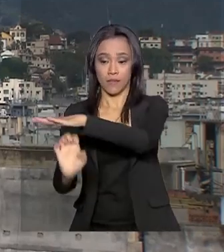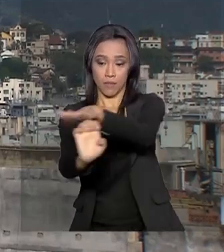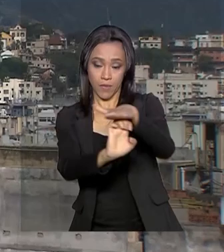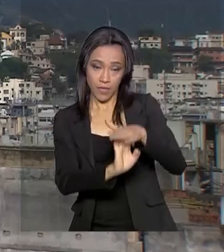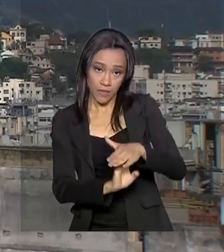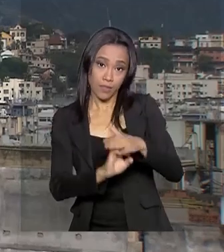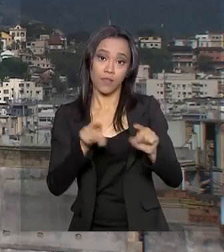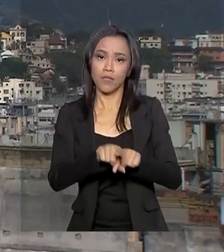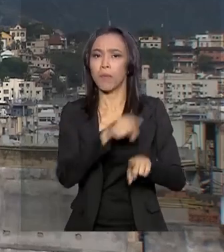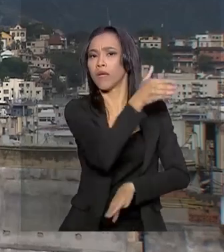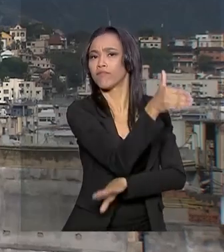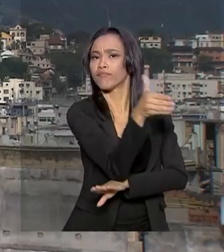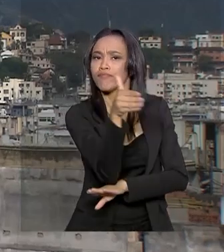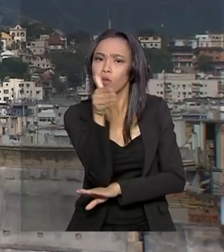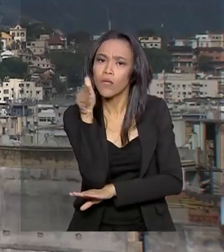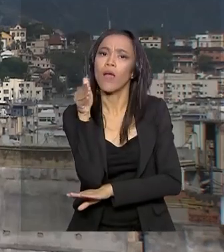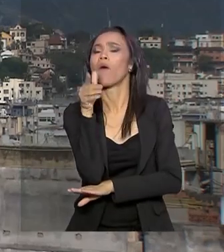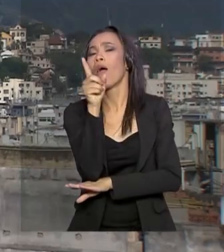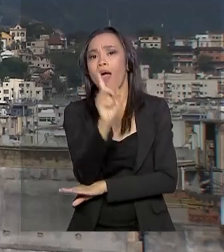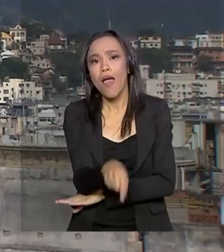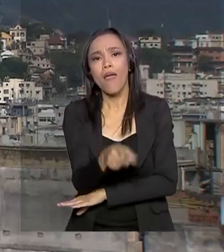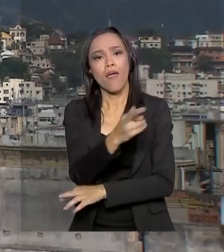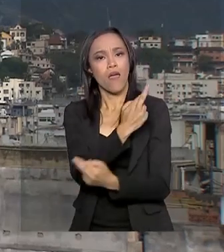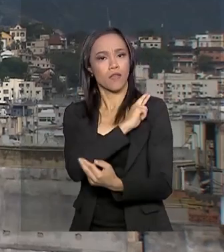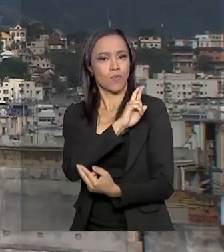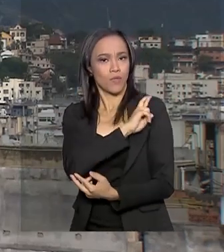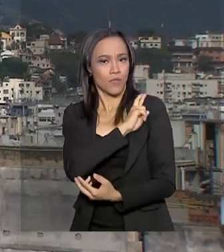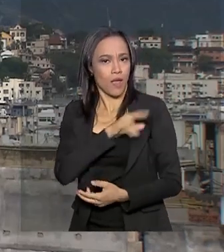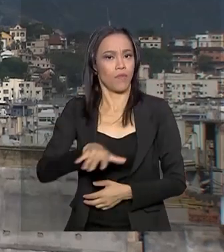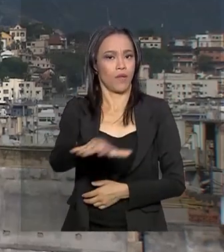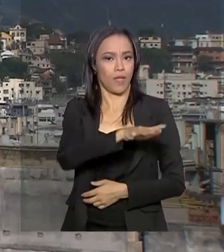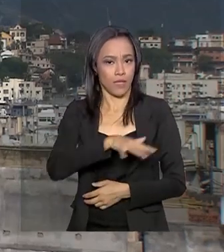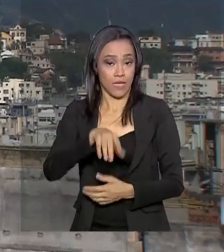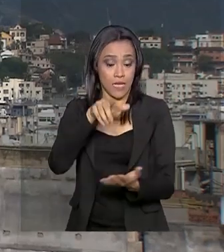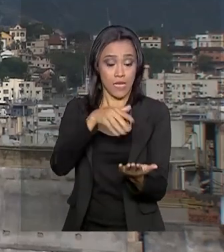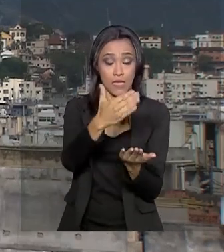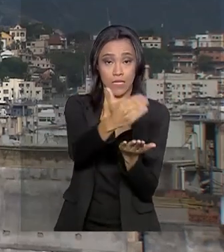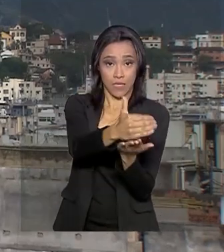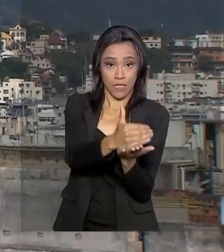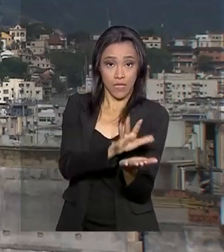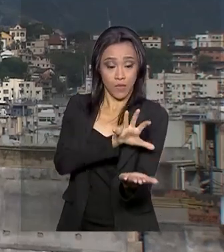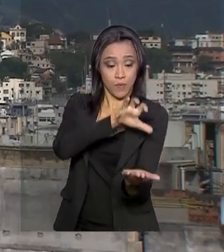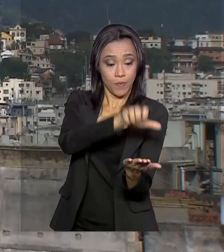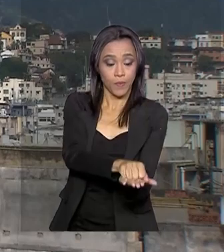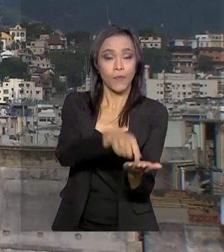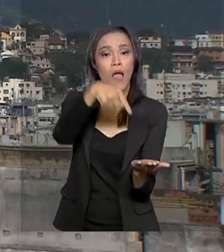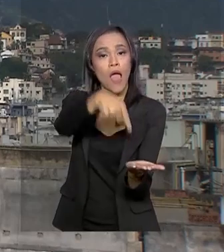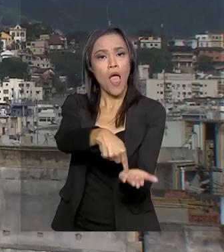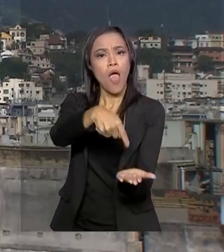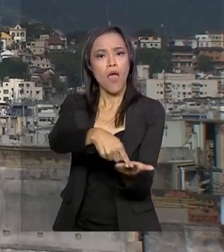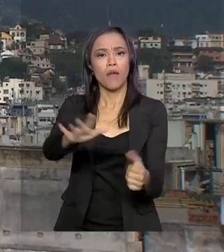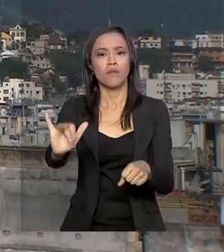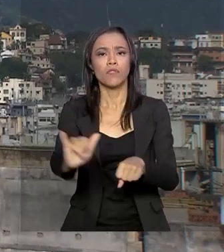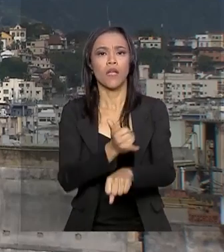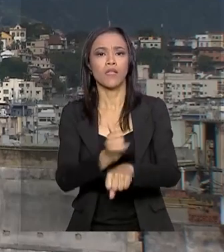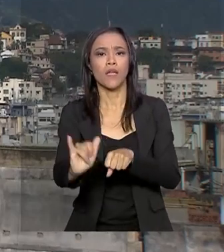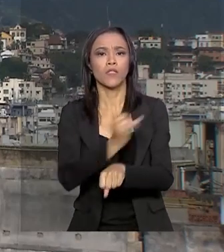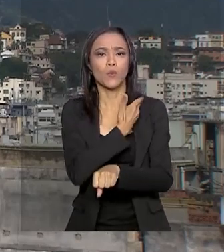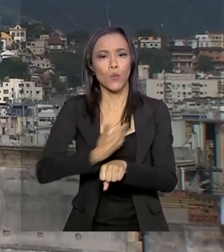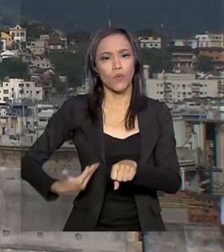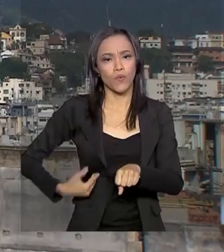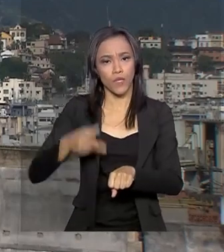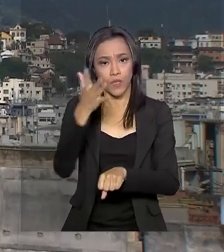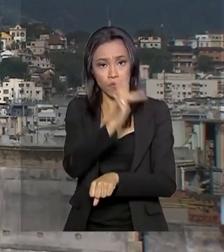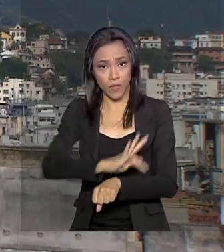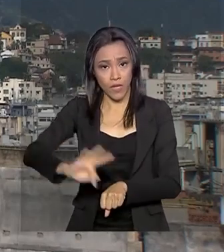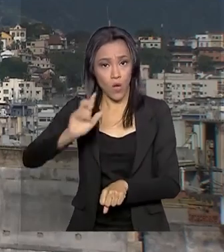hospedagem respondem pela maior fatia desse aumento. O Cadastur é um instrumento do governo federal para regular e fiscalizar